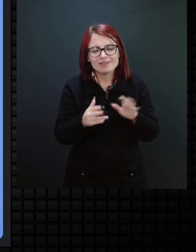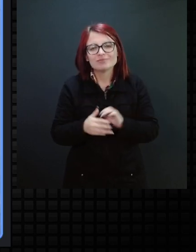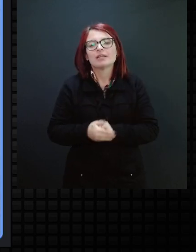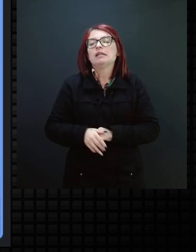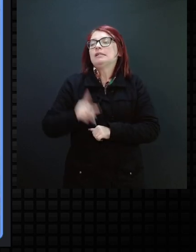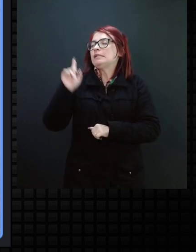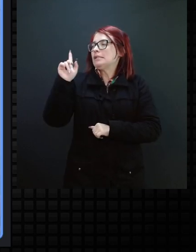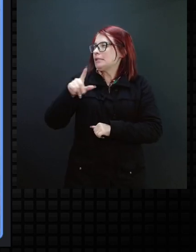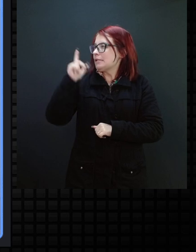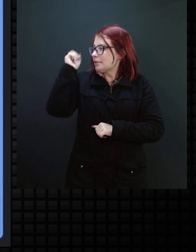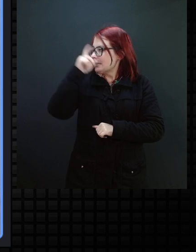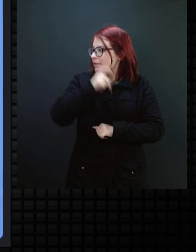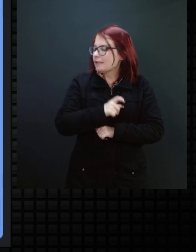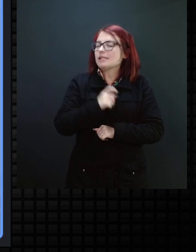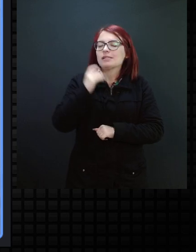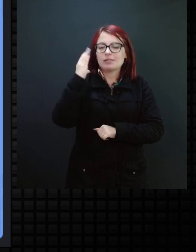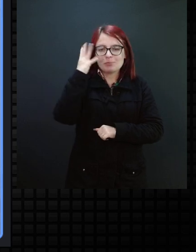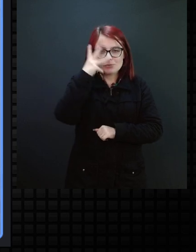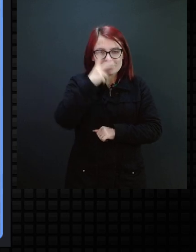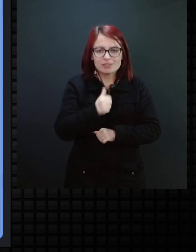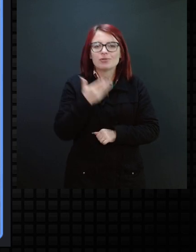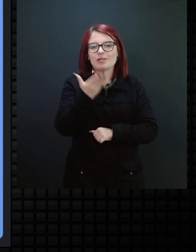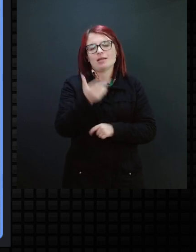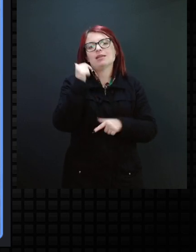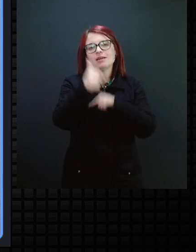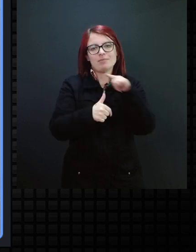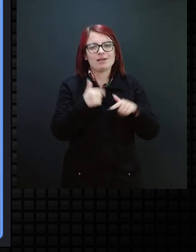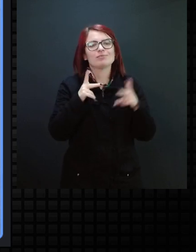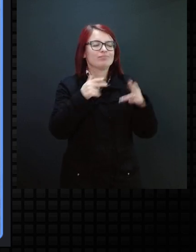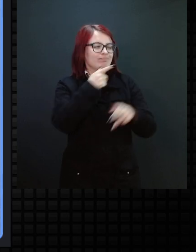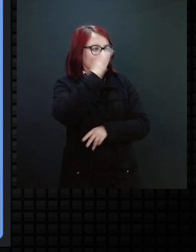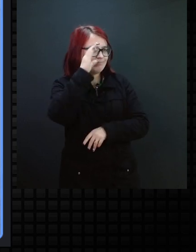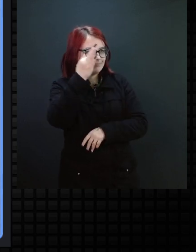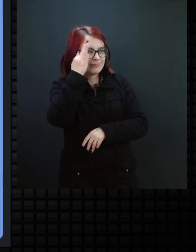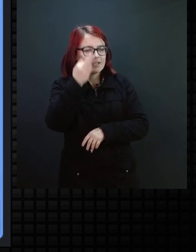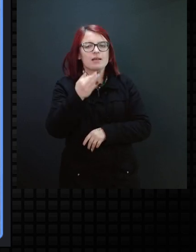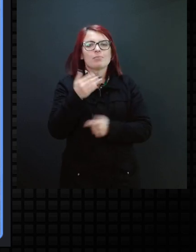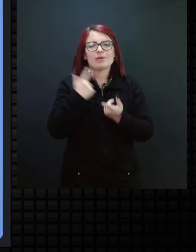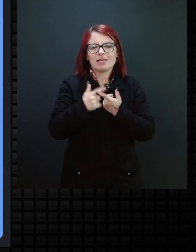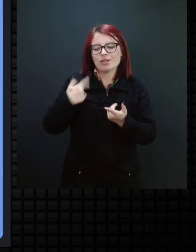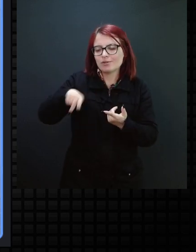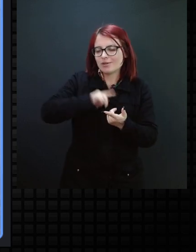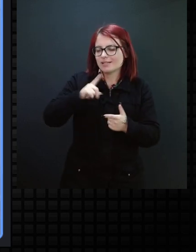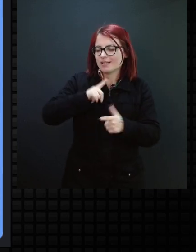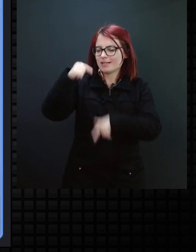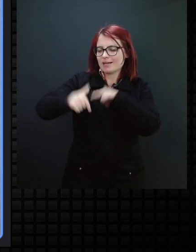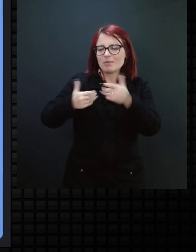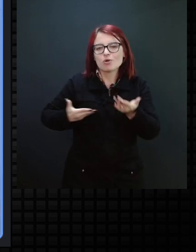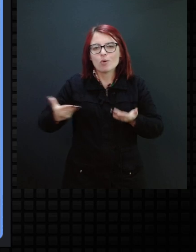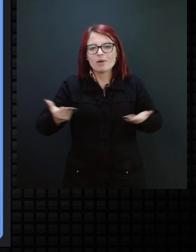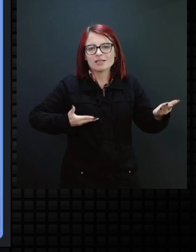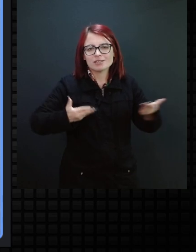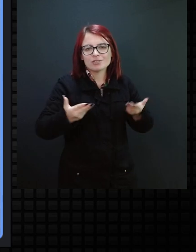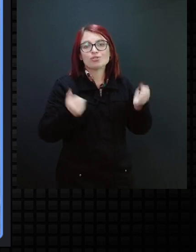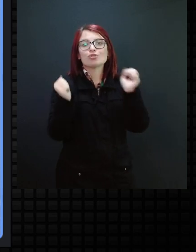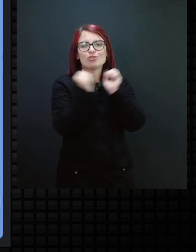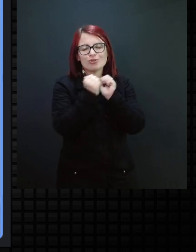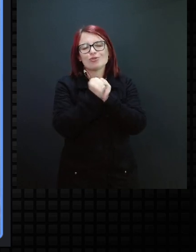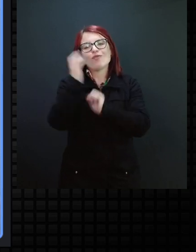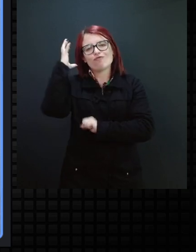trabalho muito bonito, como o professor Carlos mencionou, né? Pelo trabalho colaborativo, em parceria com a Fono.